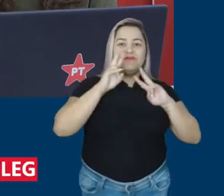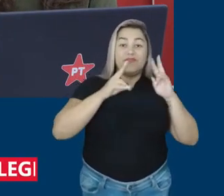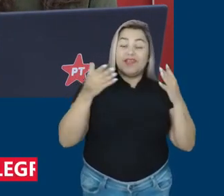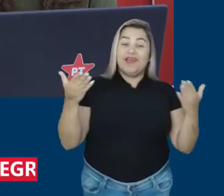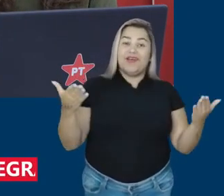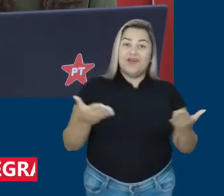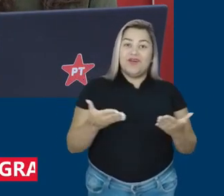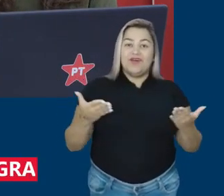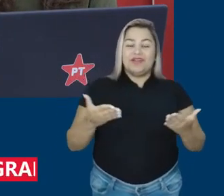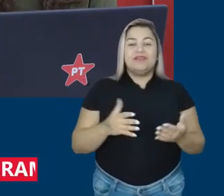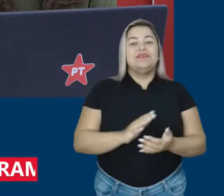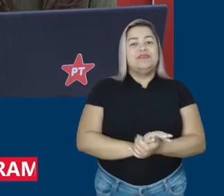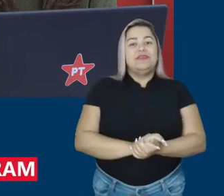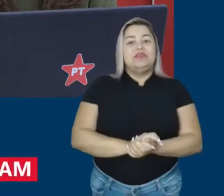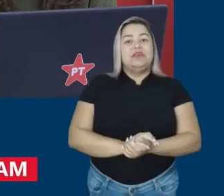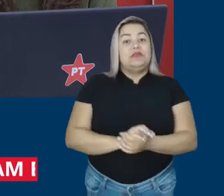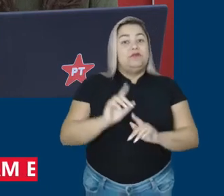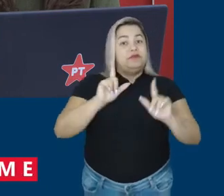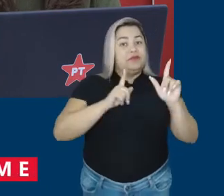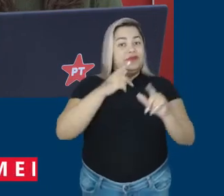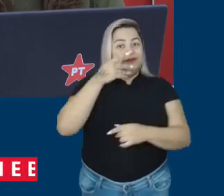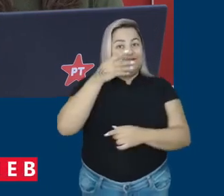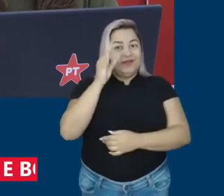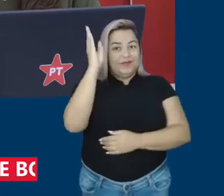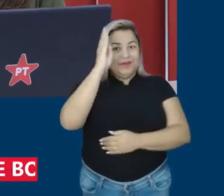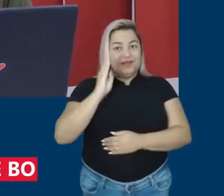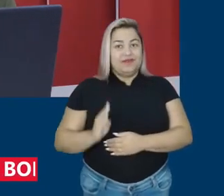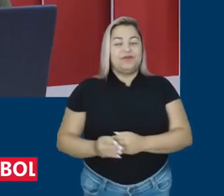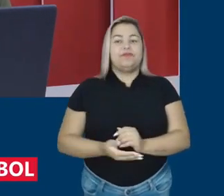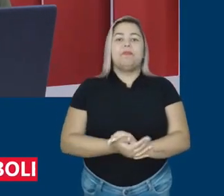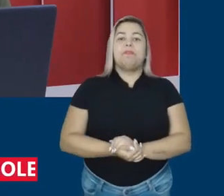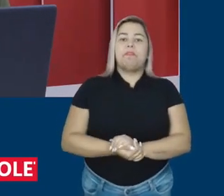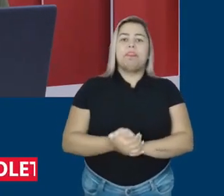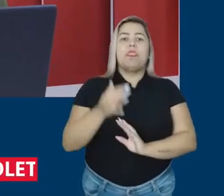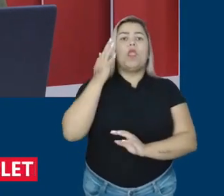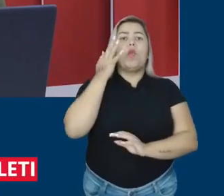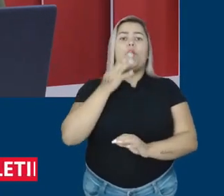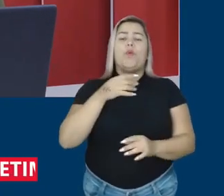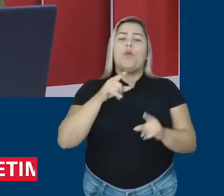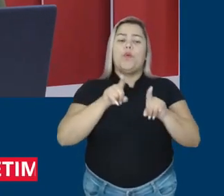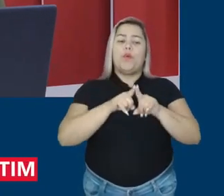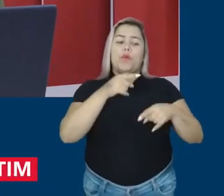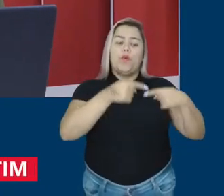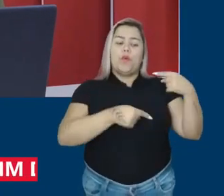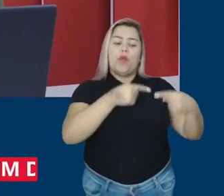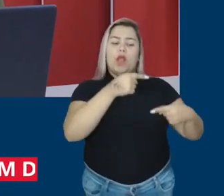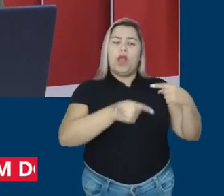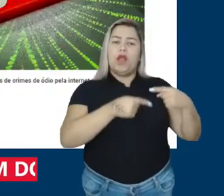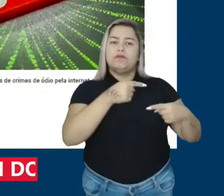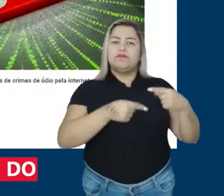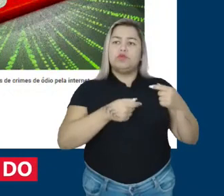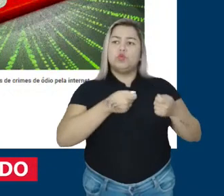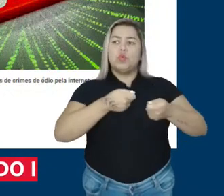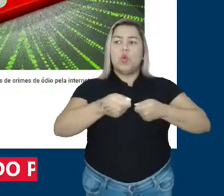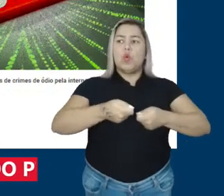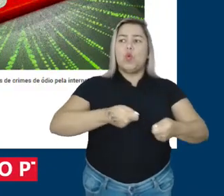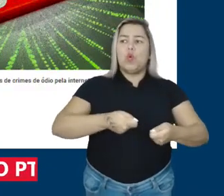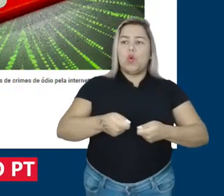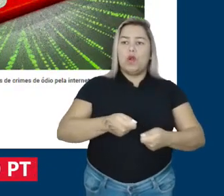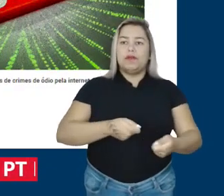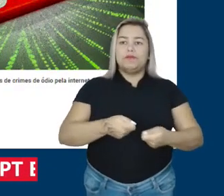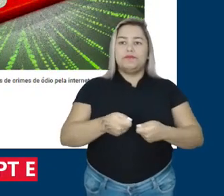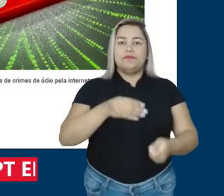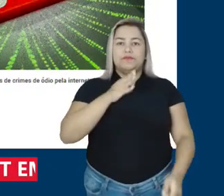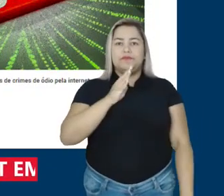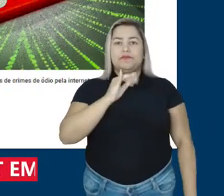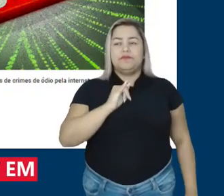aqui no Jornal PT Brasil. Fernando, enquanto o país discute a necessidade de regular as chamadas big